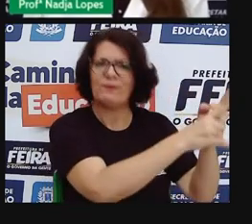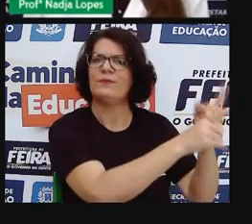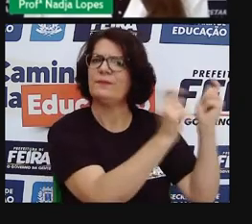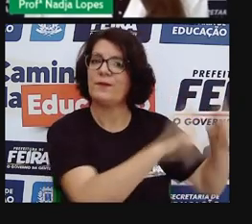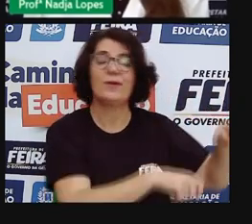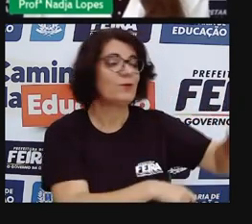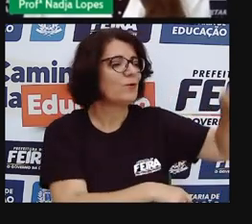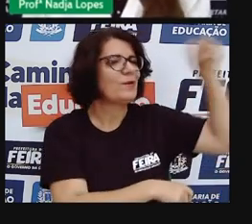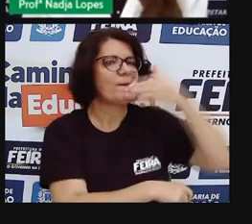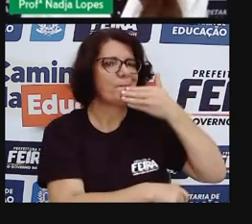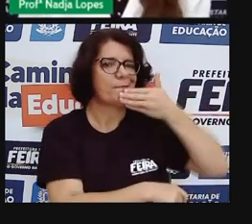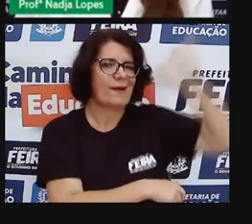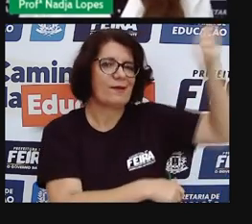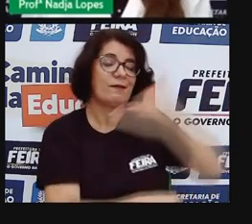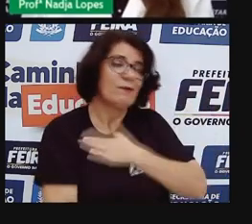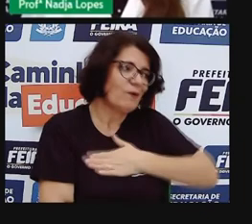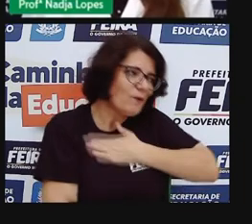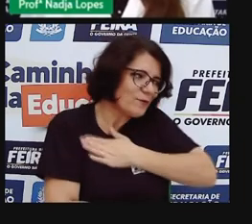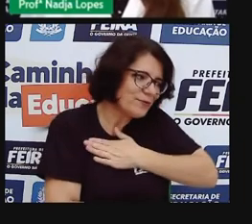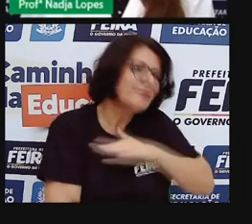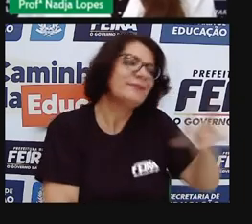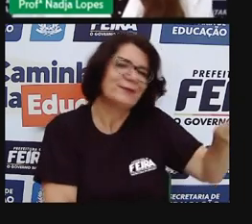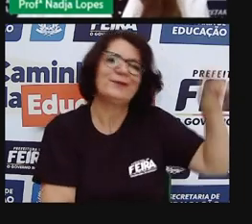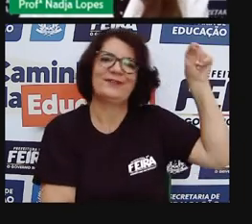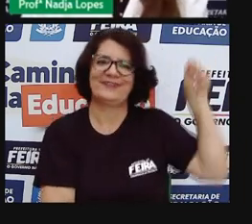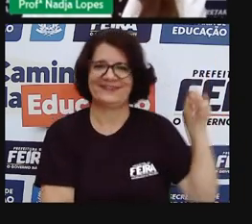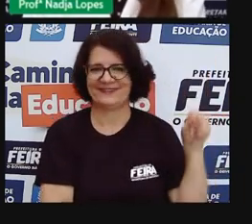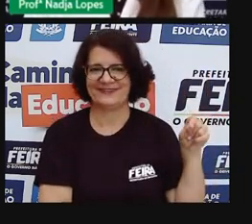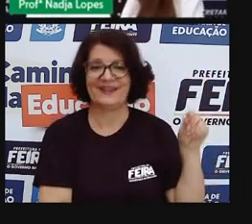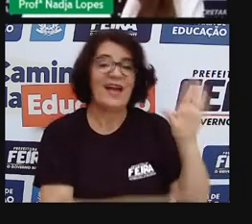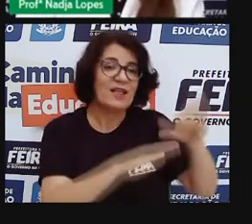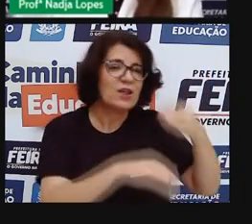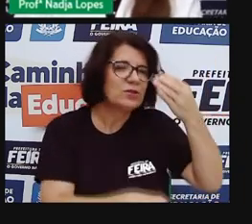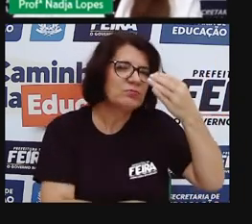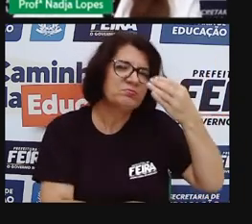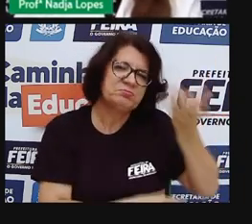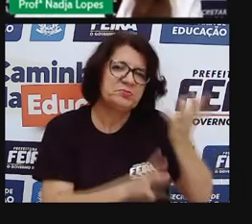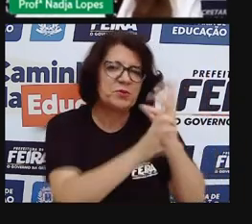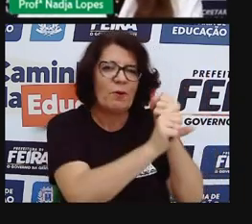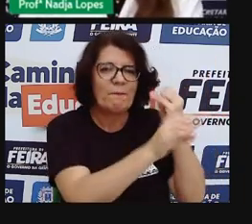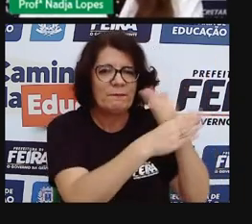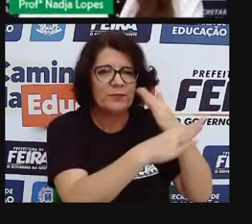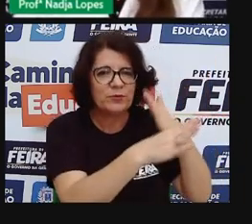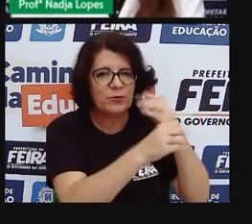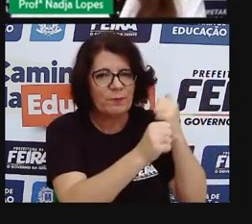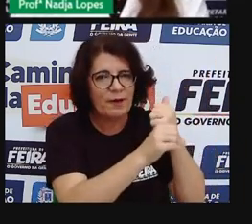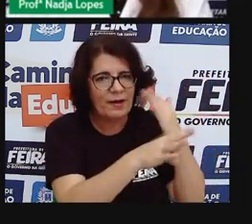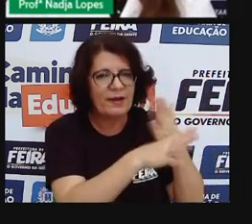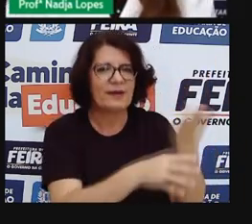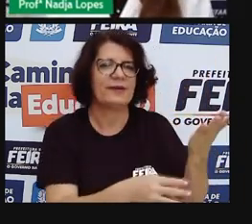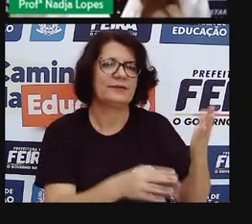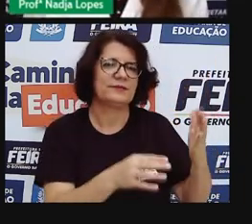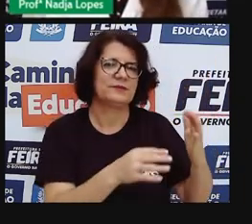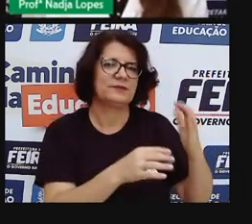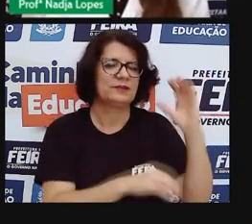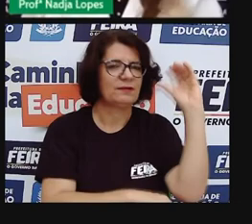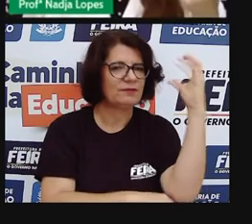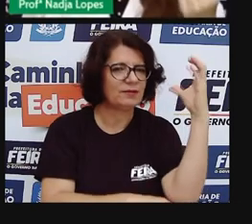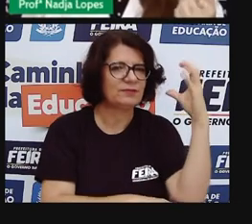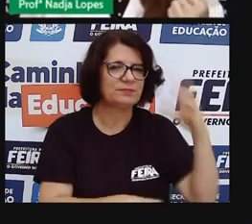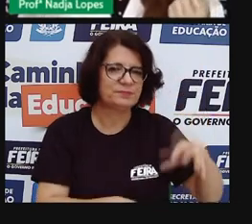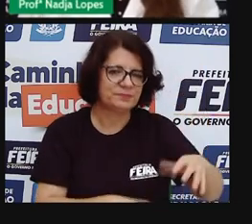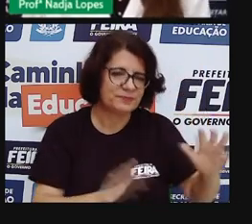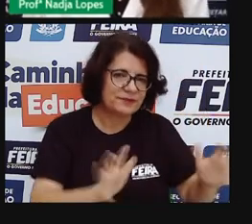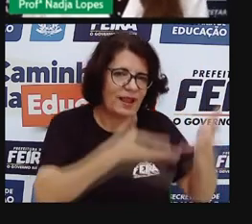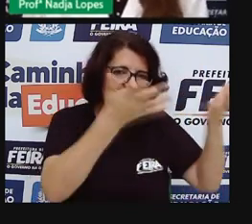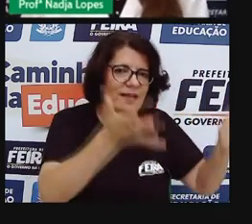melhor, né, o que a gente gosta mais, às vezes, a gente gosta de um tomate mais verde, outros já querem para tempero, então, a gente pode fazer essa busca